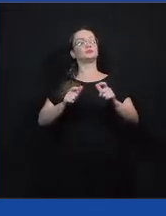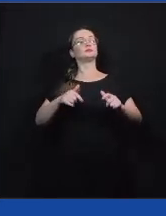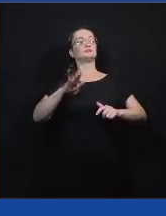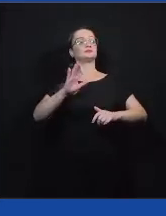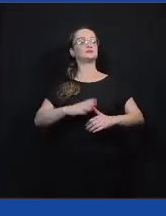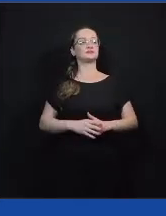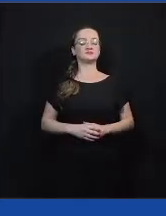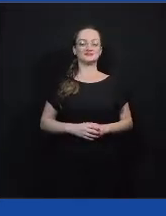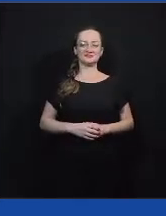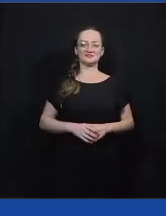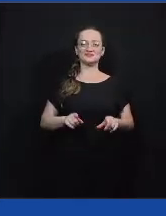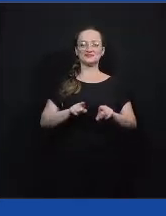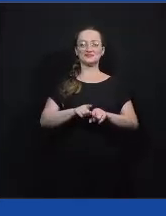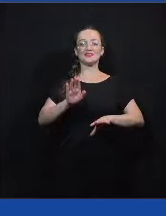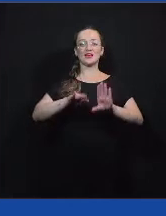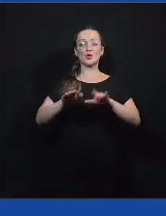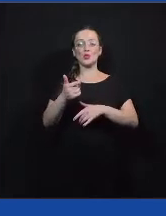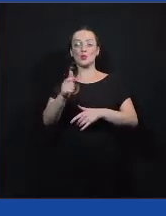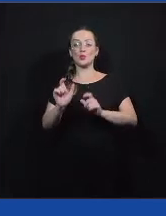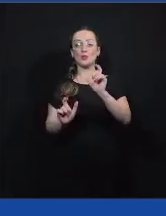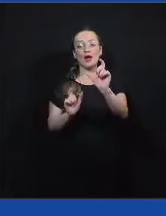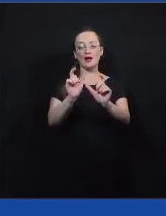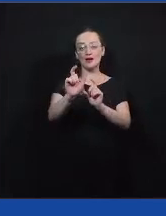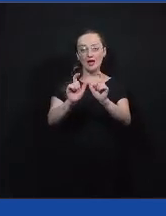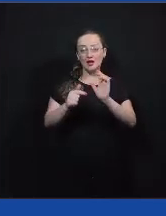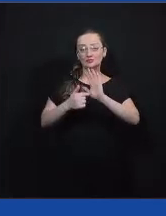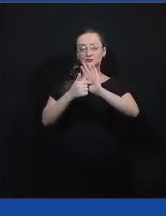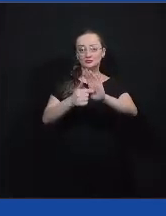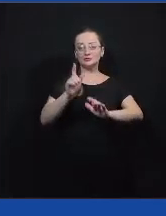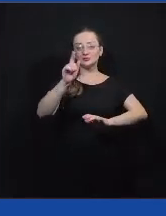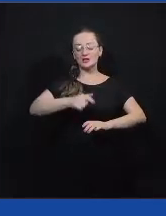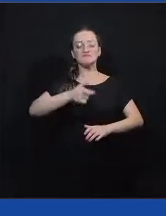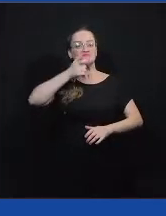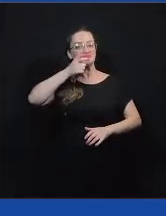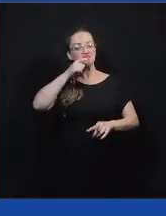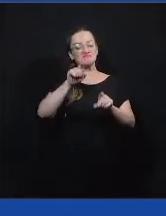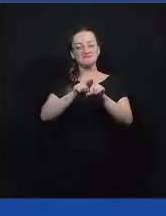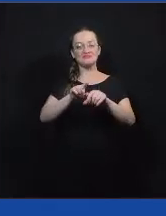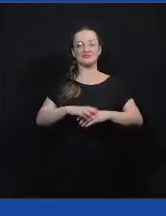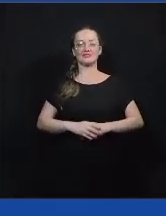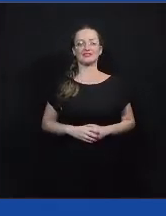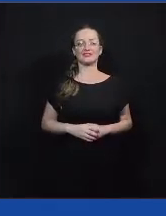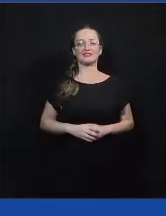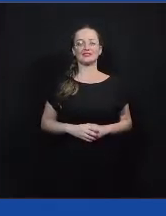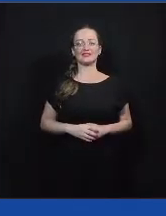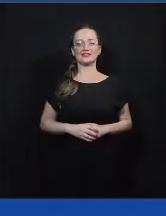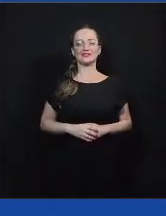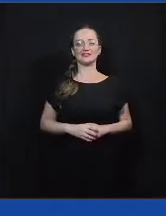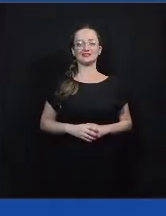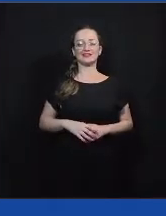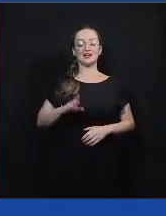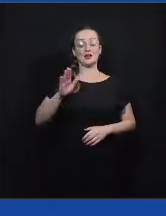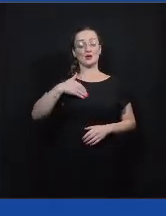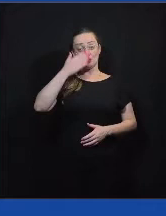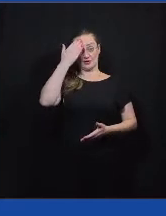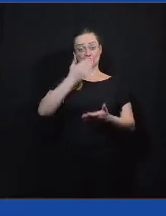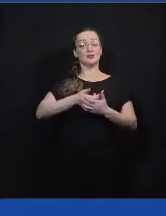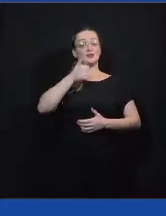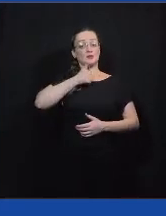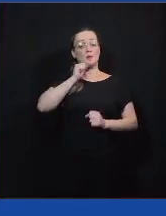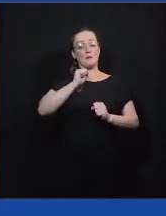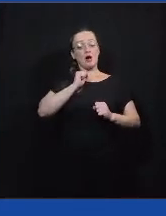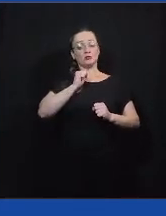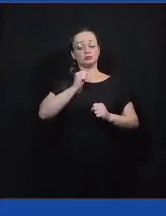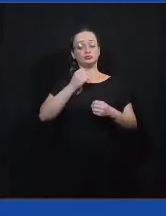Ó, também tem algumas outras palavras que aparecem, que são muito interessantes também, né? E que a gente... Acho que as meninas podem confirmar, né? Que